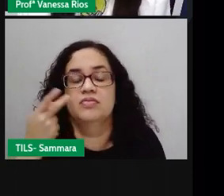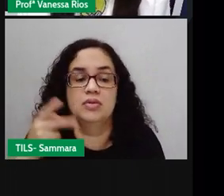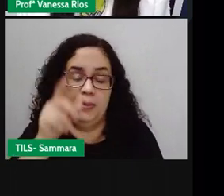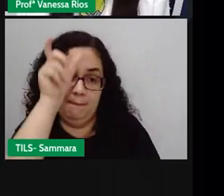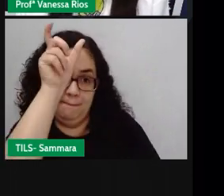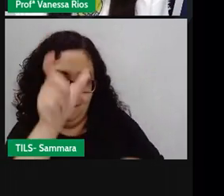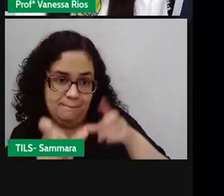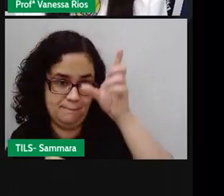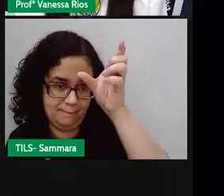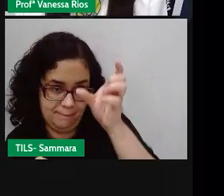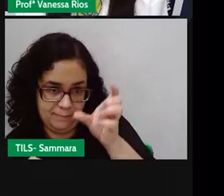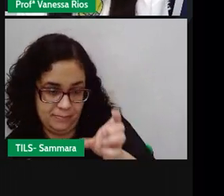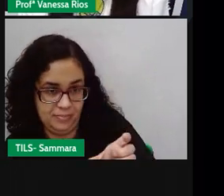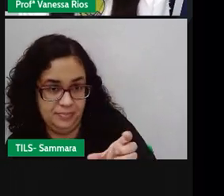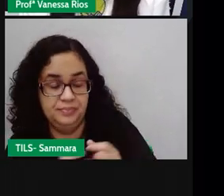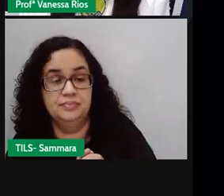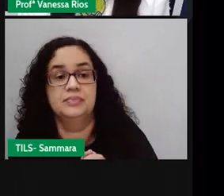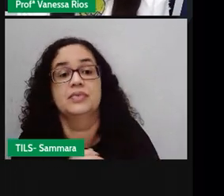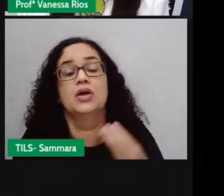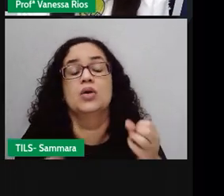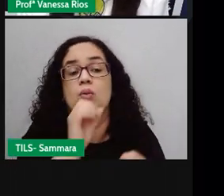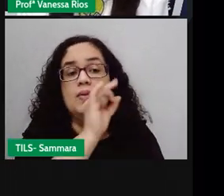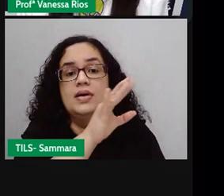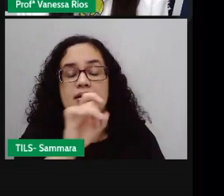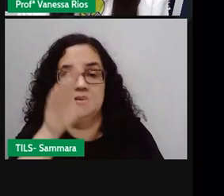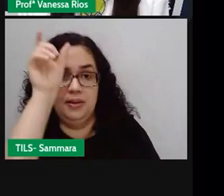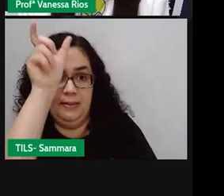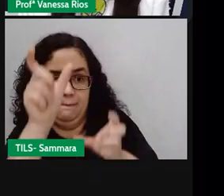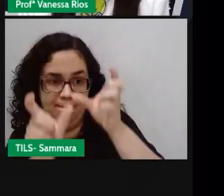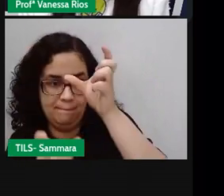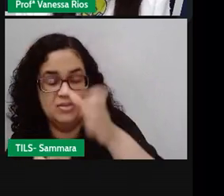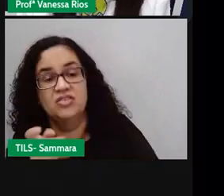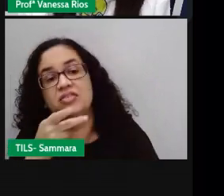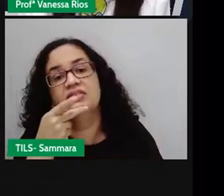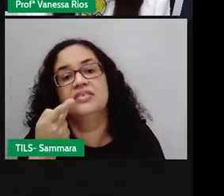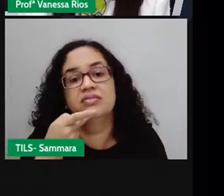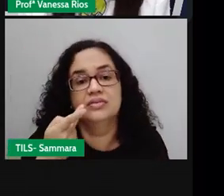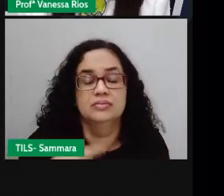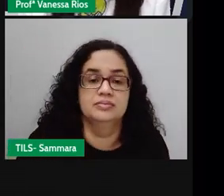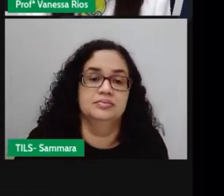dos personagens. É quem conta como cada personagem falou.